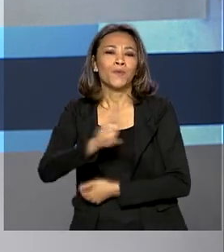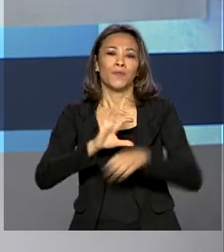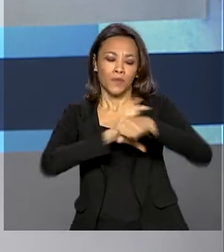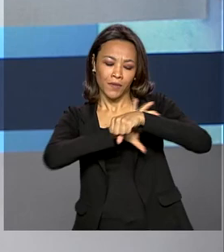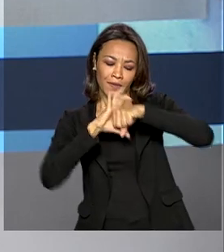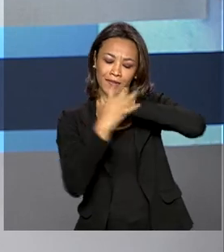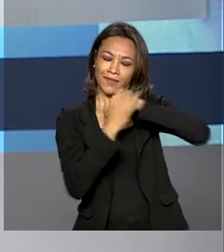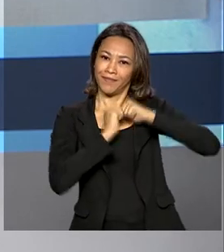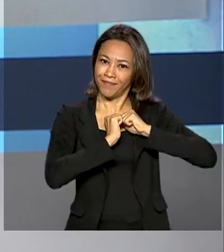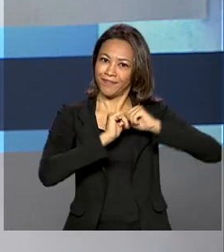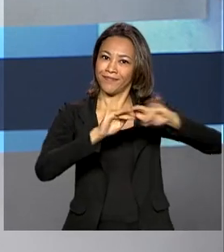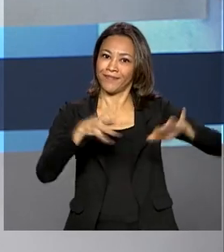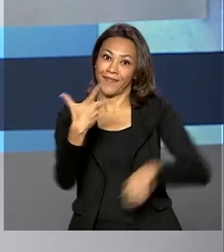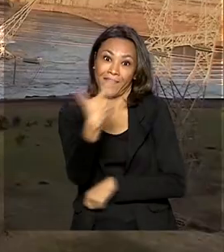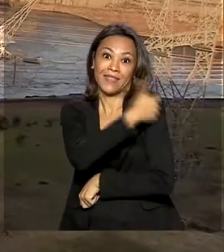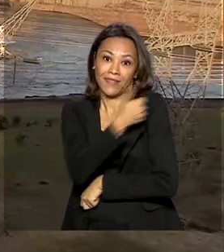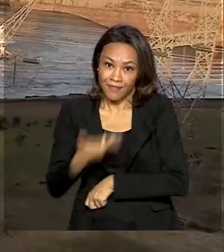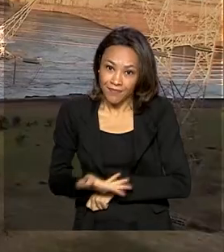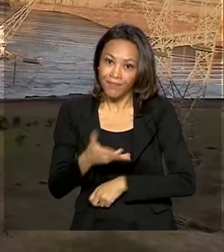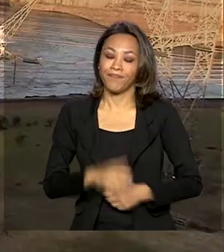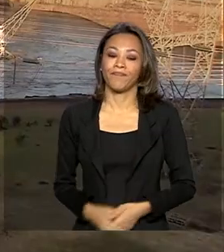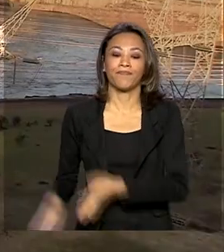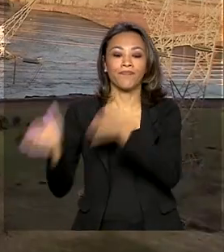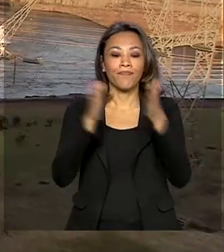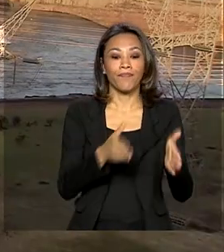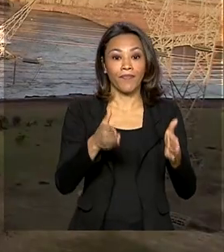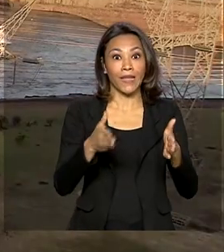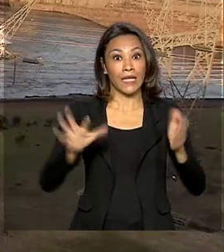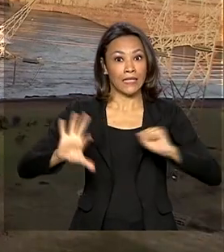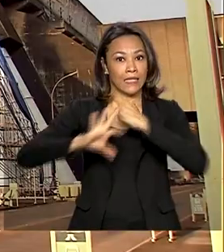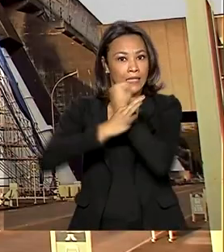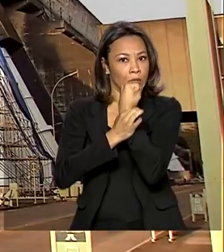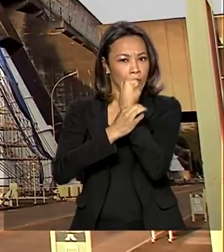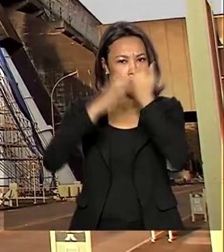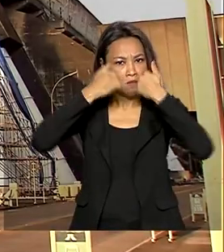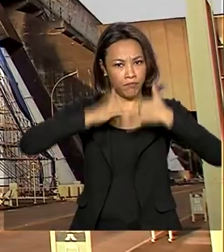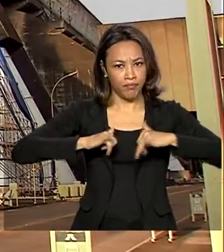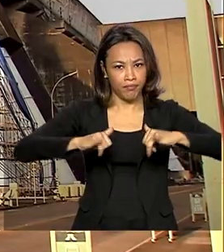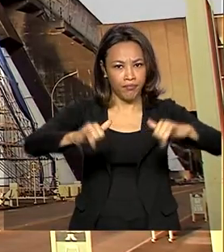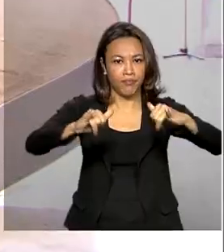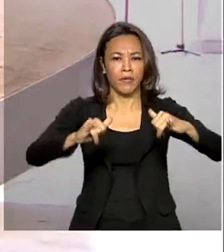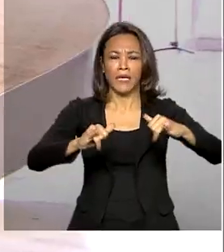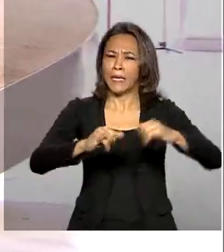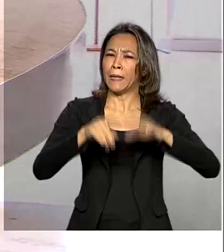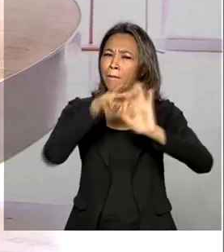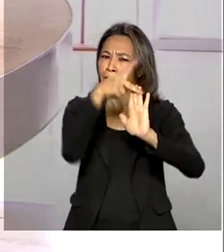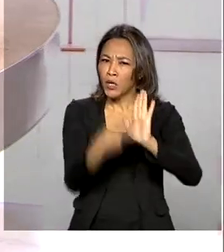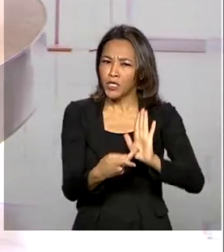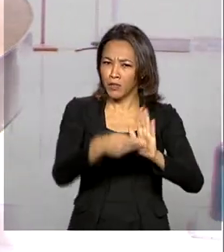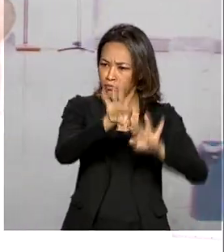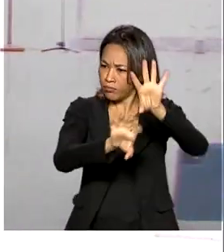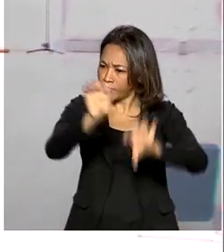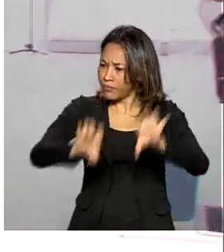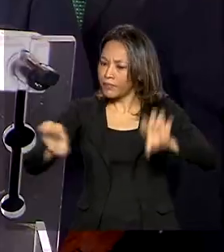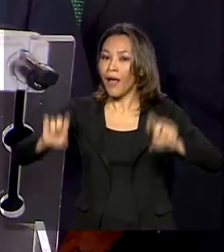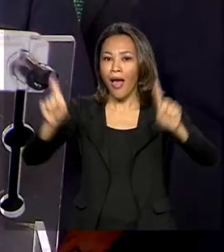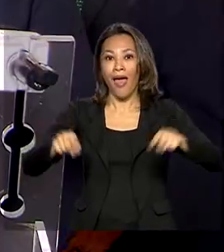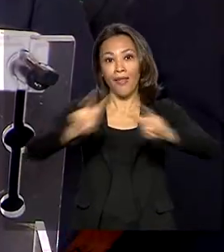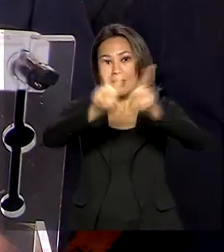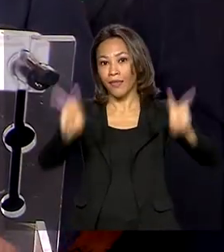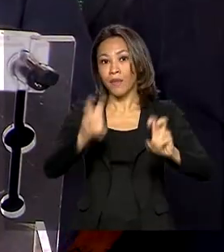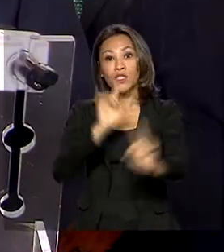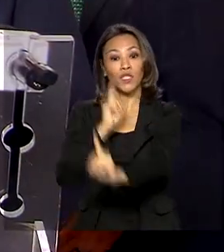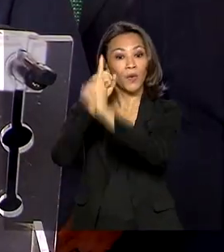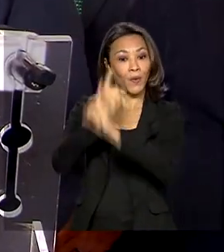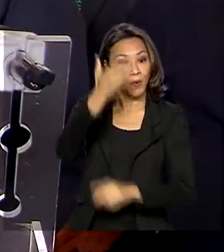-19. E veja também. Segurança energética e projetos de infraestrutura são os assuntos do encontro entre